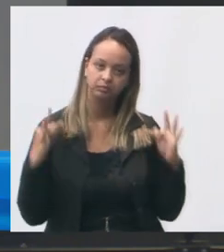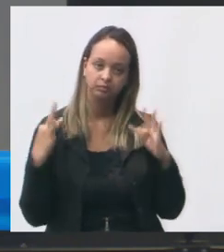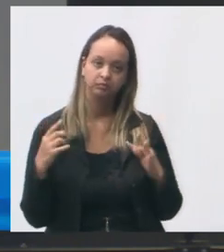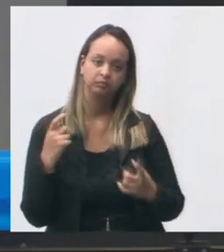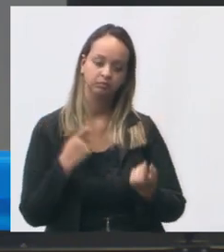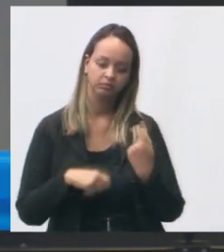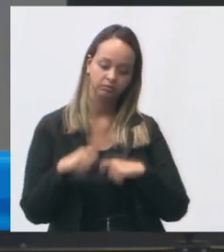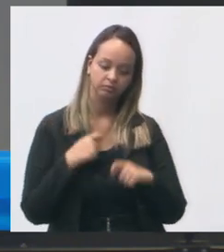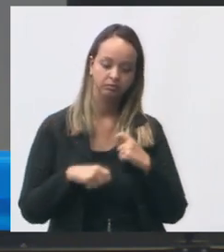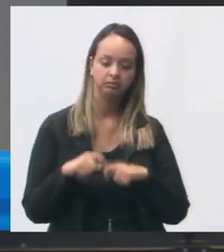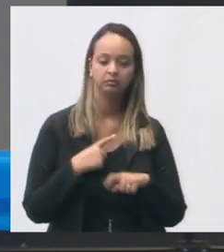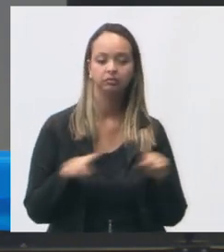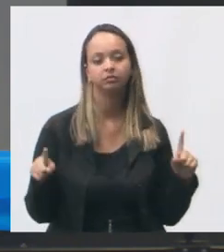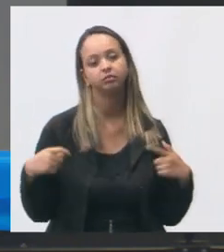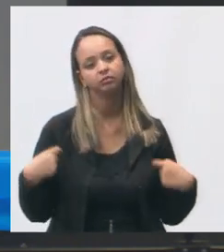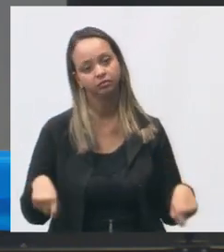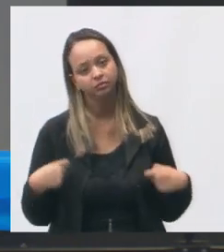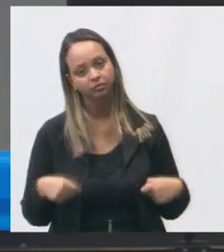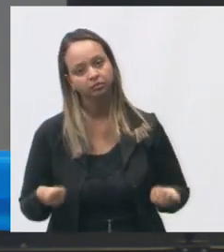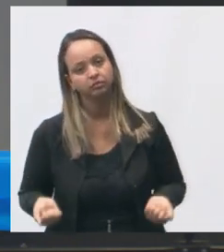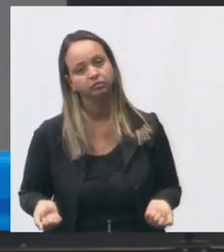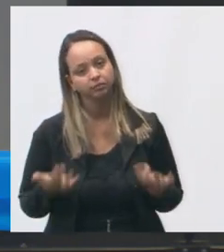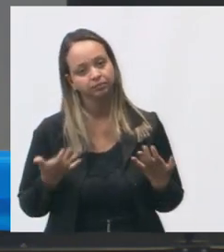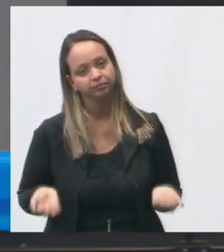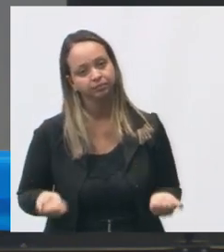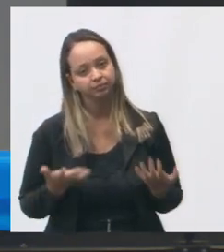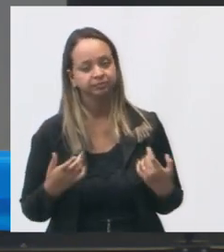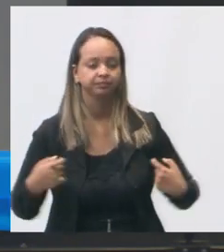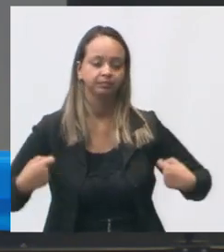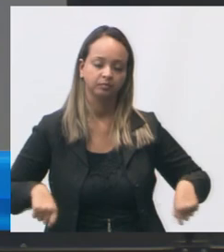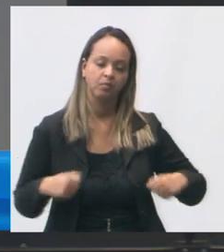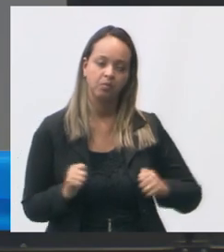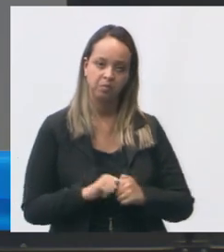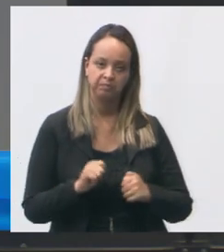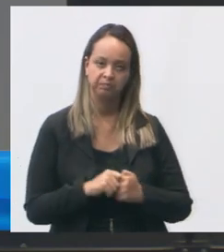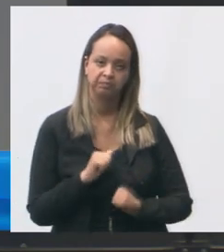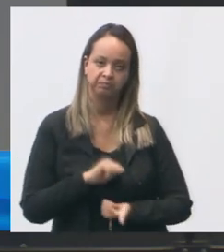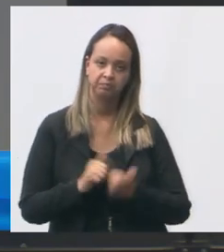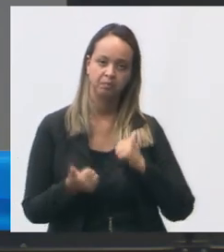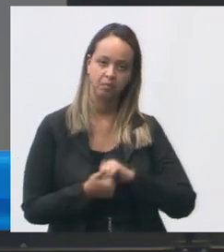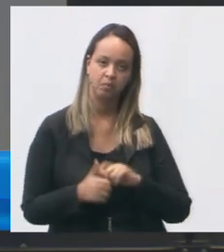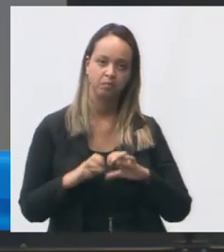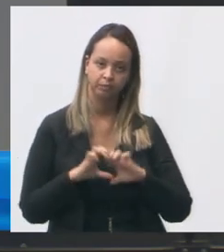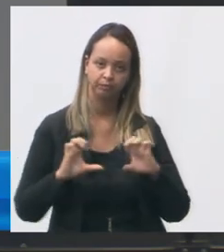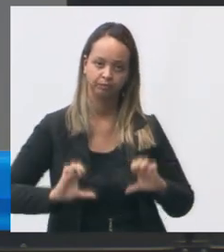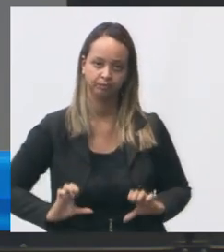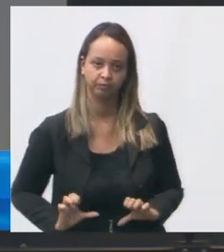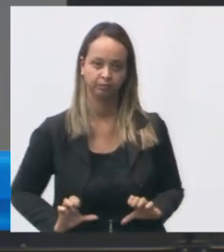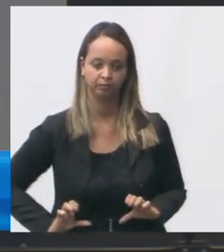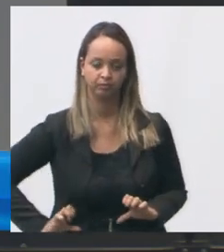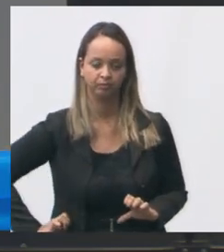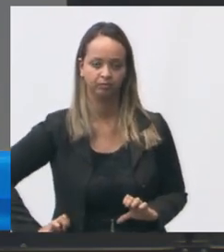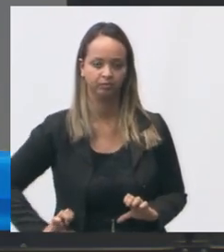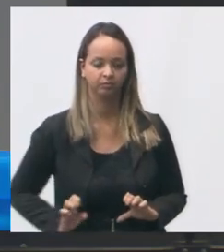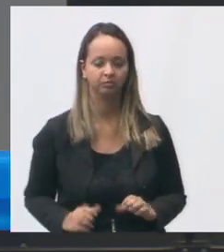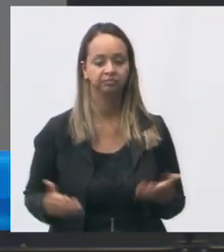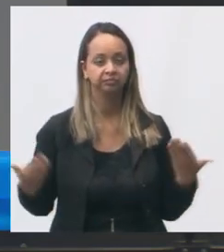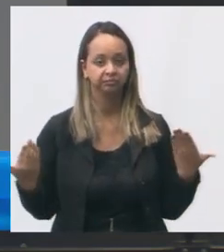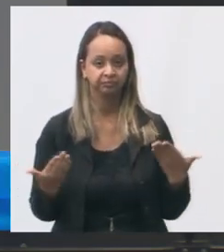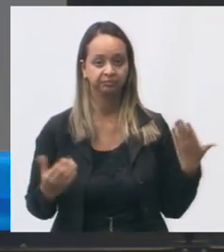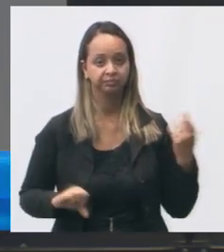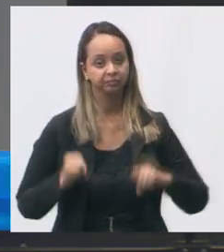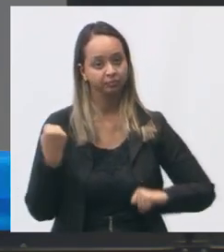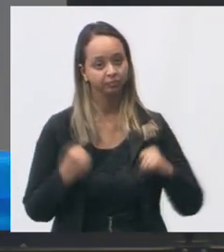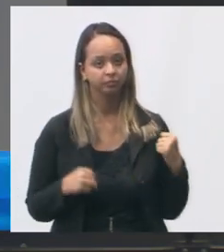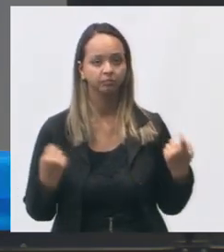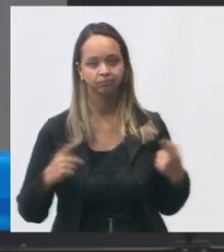economia criativa porém depende de financiamento para fazer as adequações da estrutura então hoje a situação da fábrica de 10 é